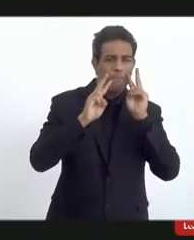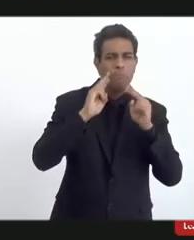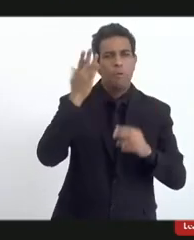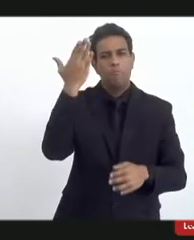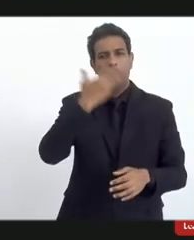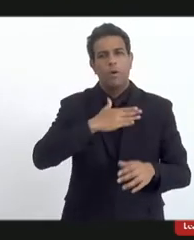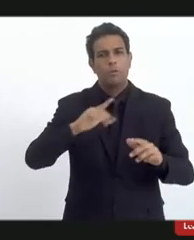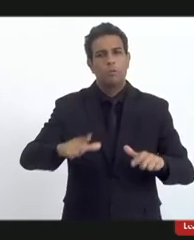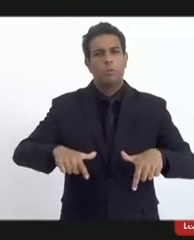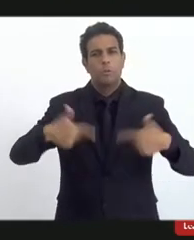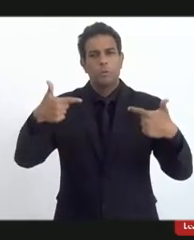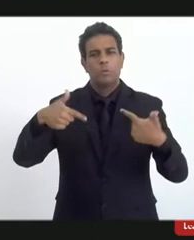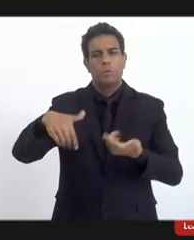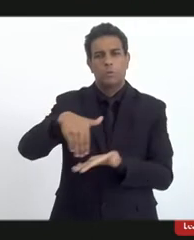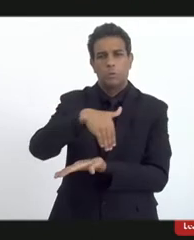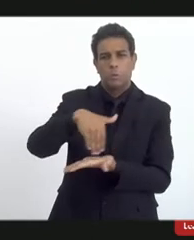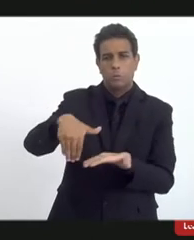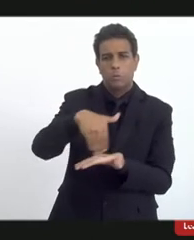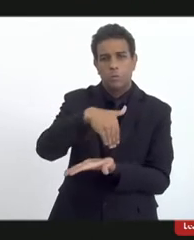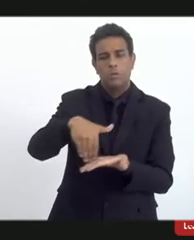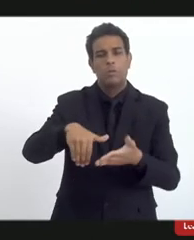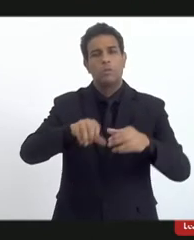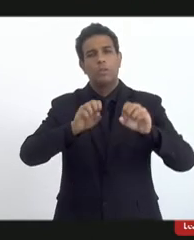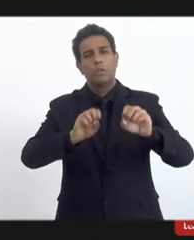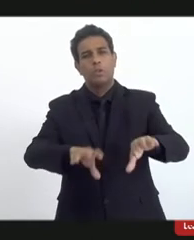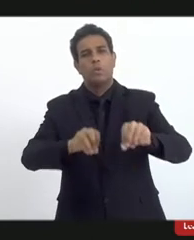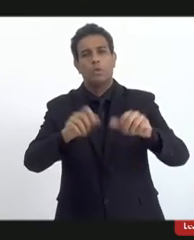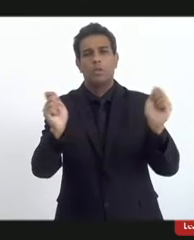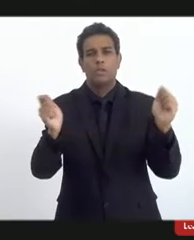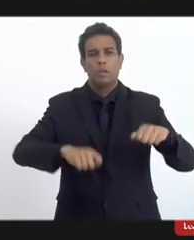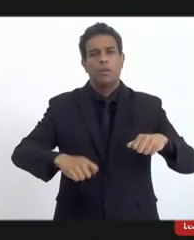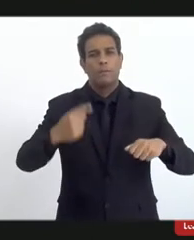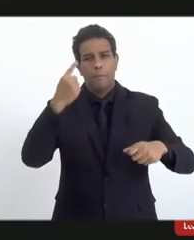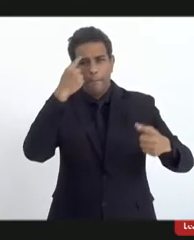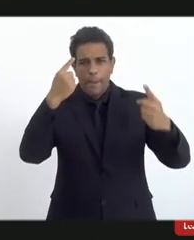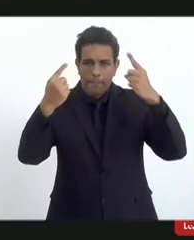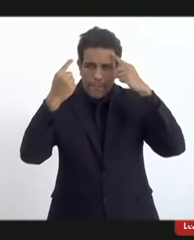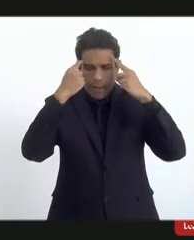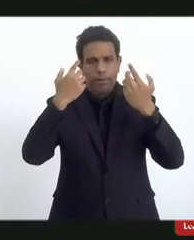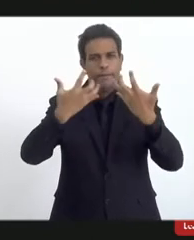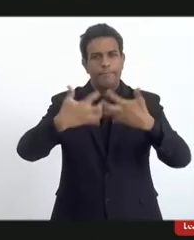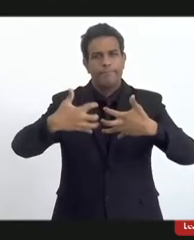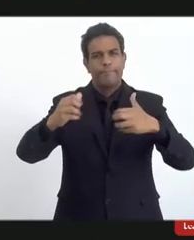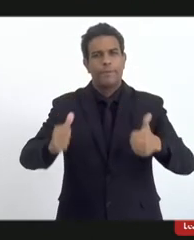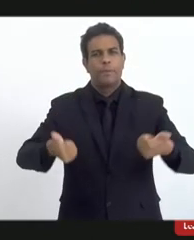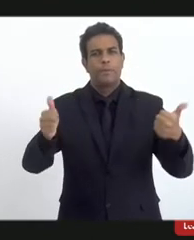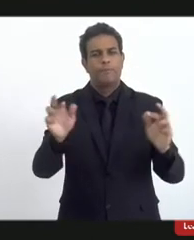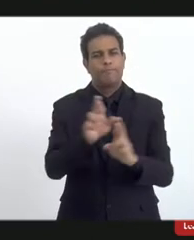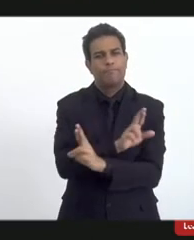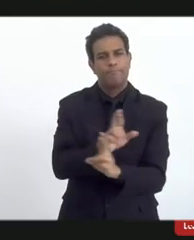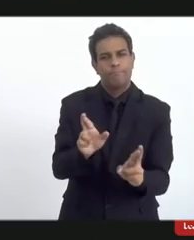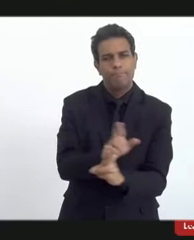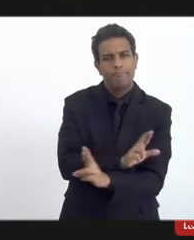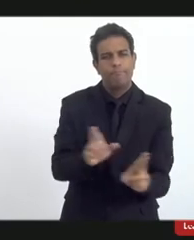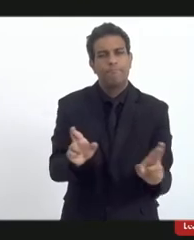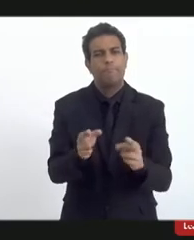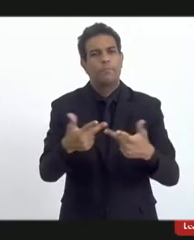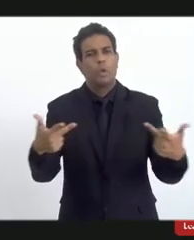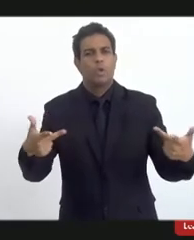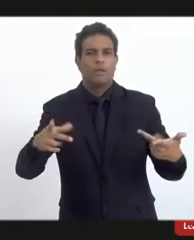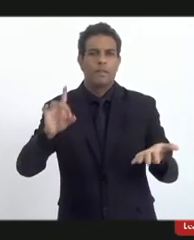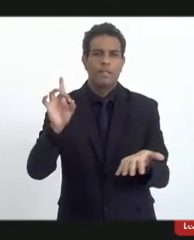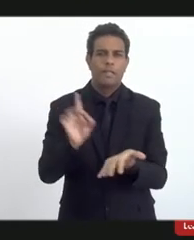ações a Secretaria de Educação faz ou pensa fazer com relação aos fatos